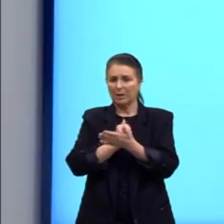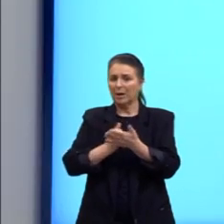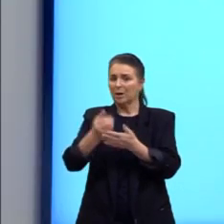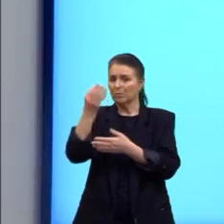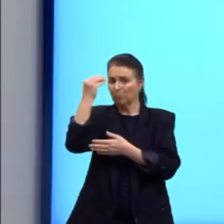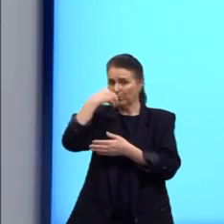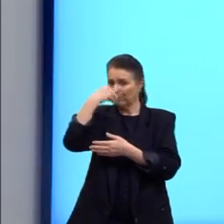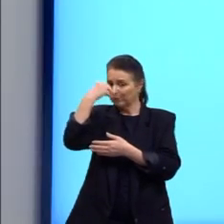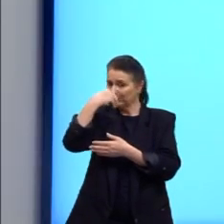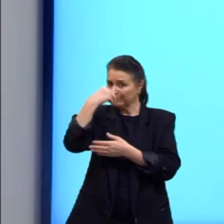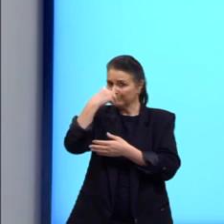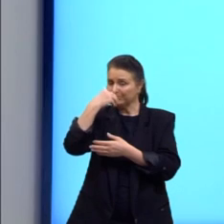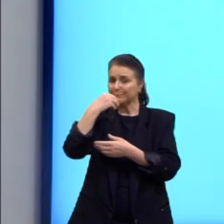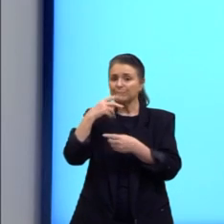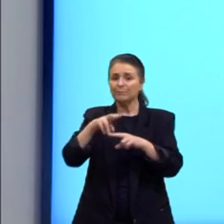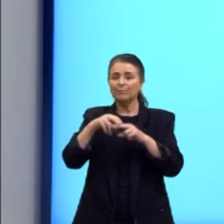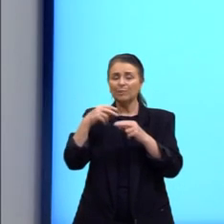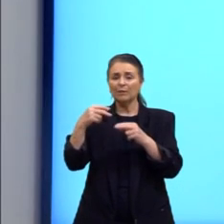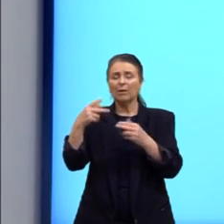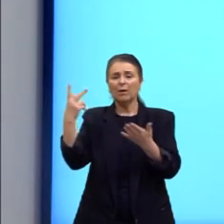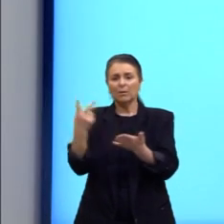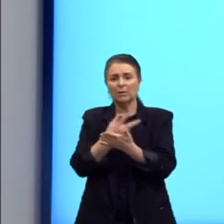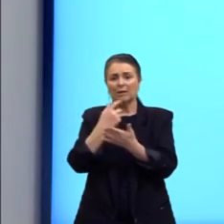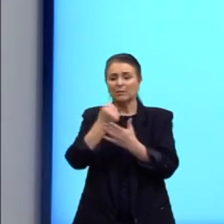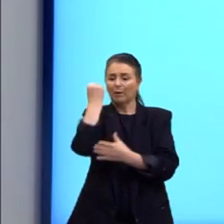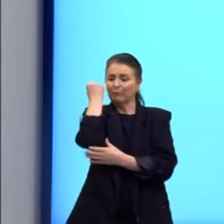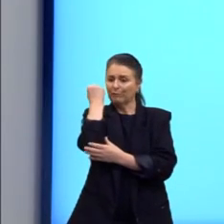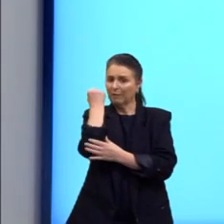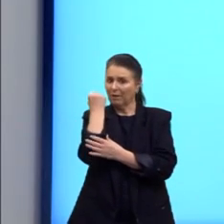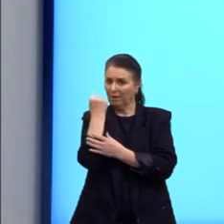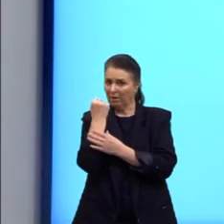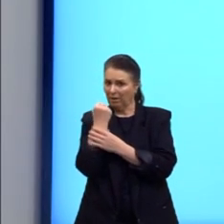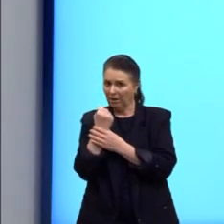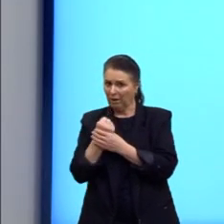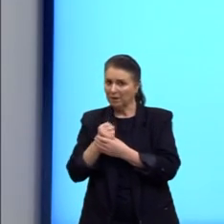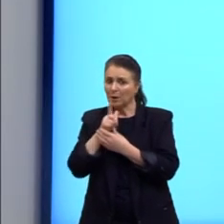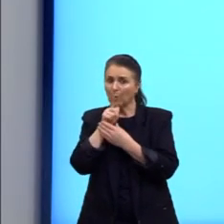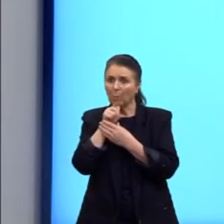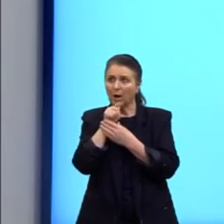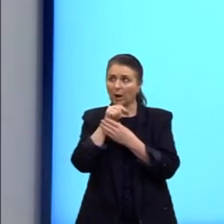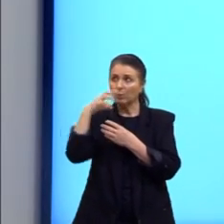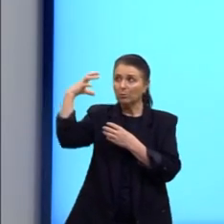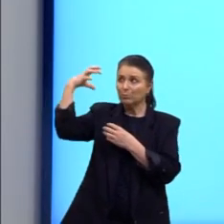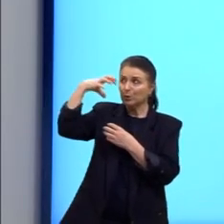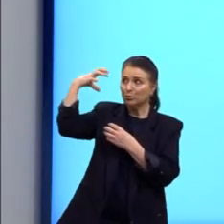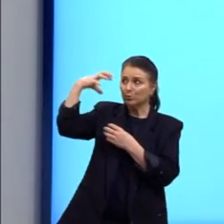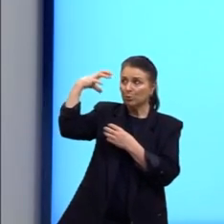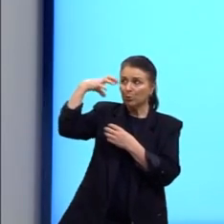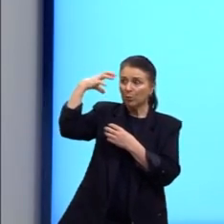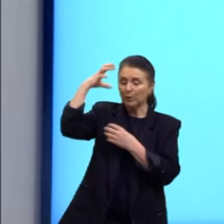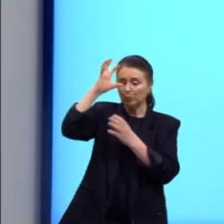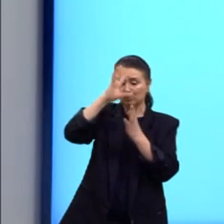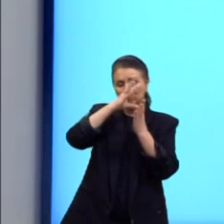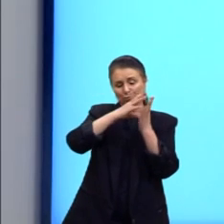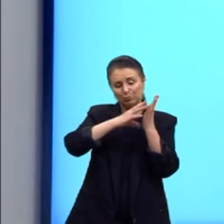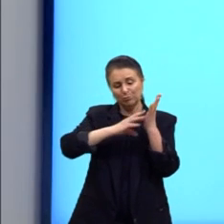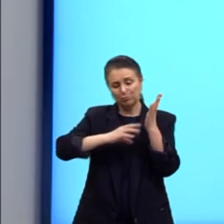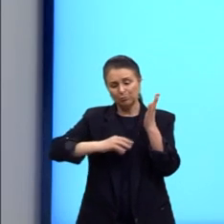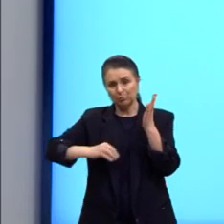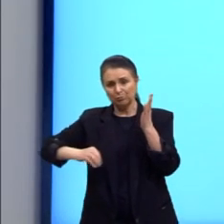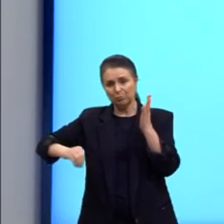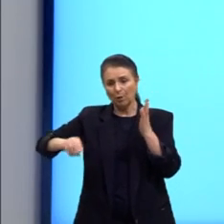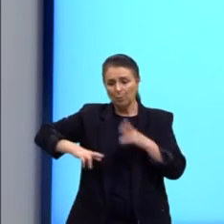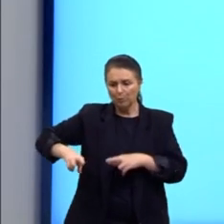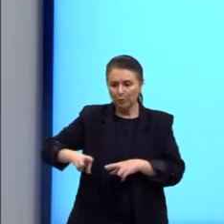O que acontece, né? As fezes são levadas através da água da chuva para lagos, rios, né?